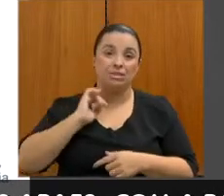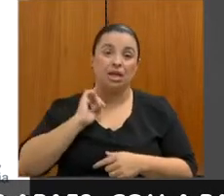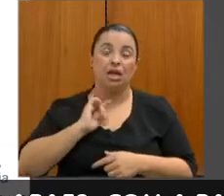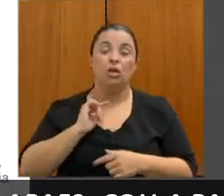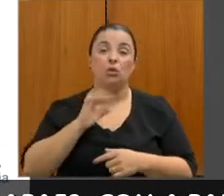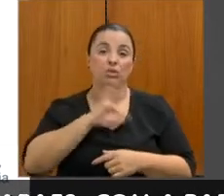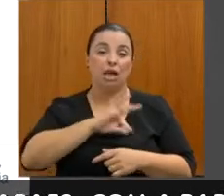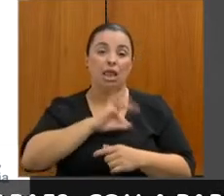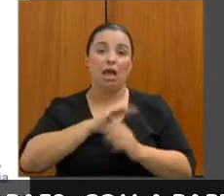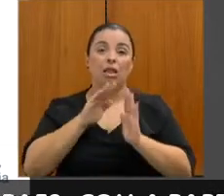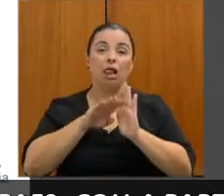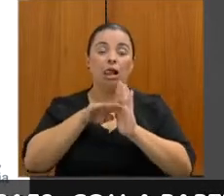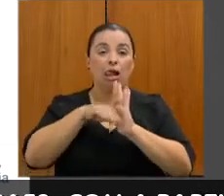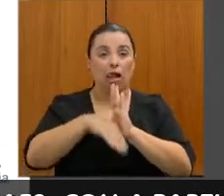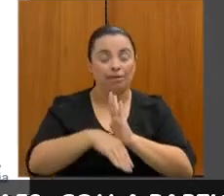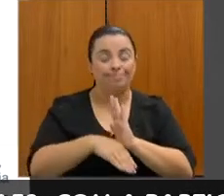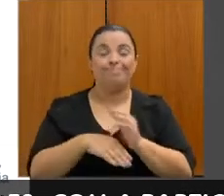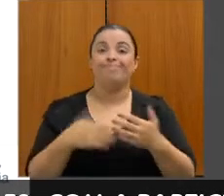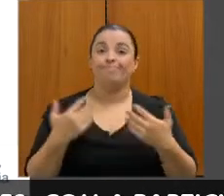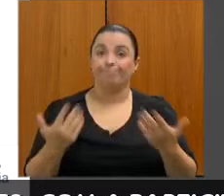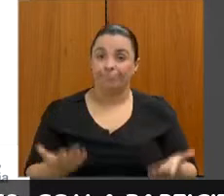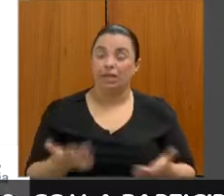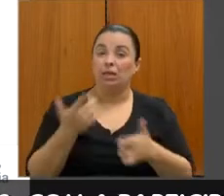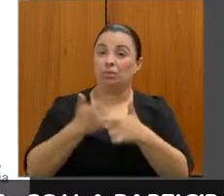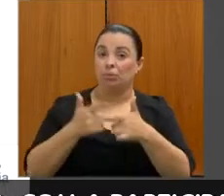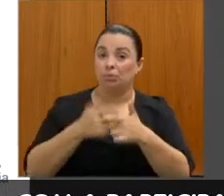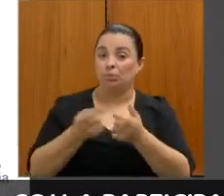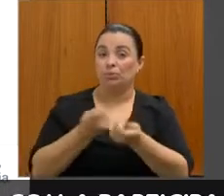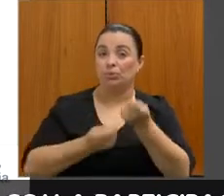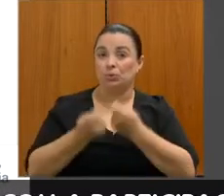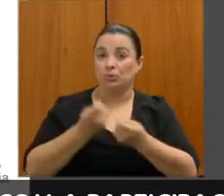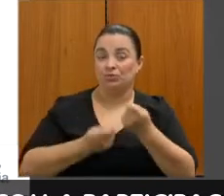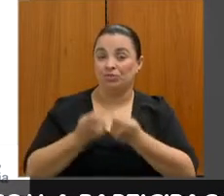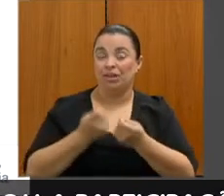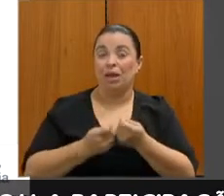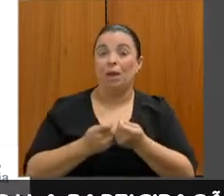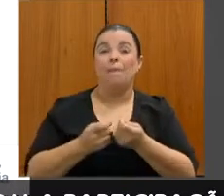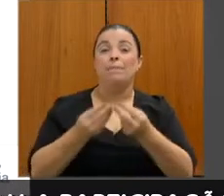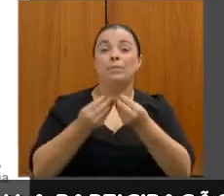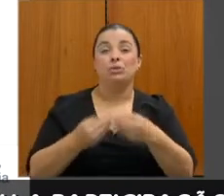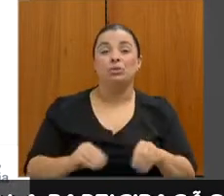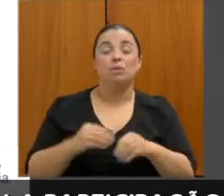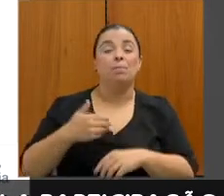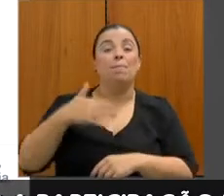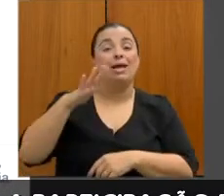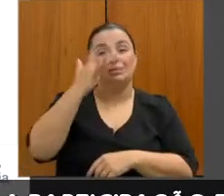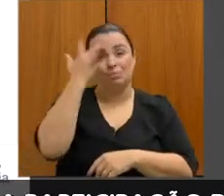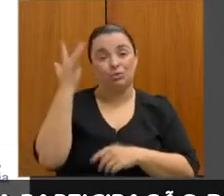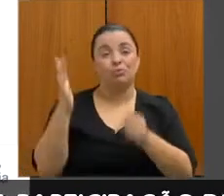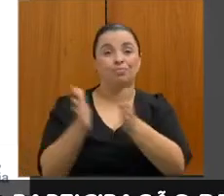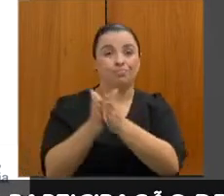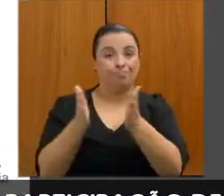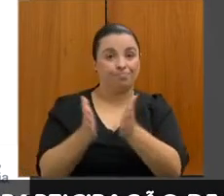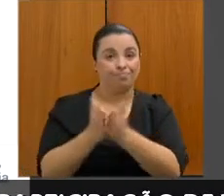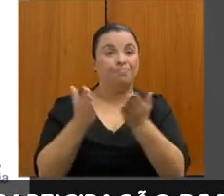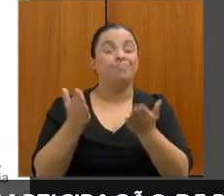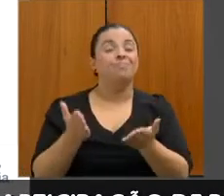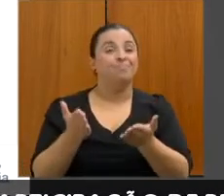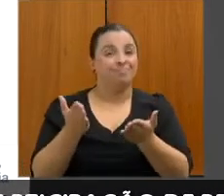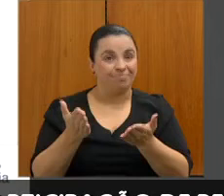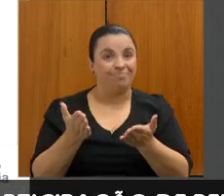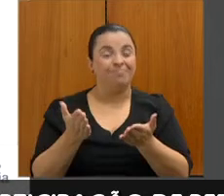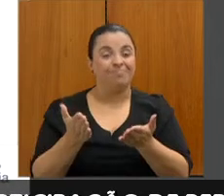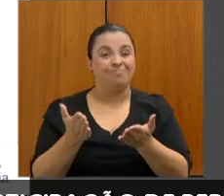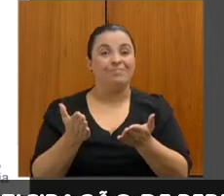E, como toda crise econômica, ela atinge primeiro as pessoas em situação de vulnerabilidade, ou seja, os públicos que são historicamente